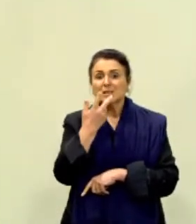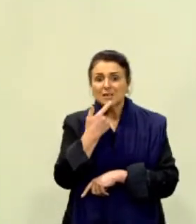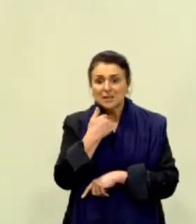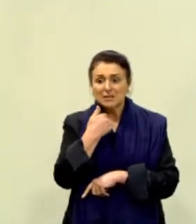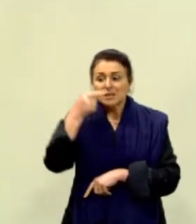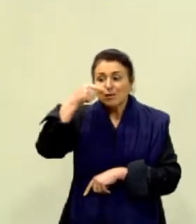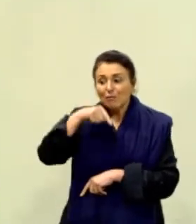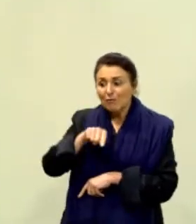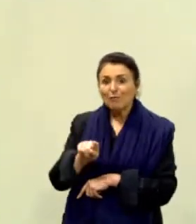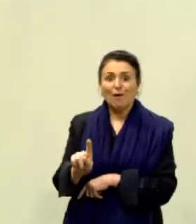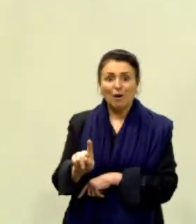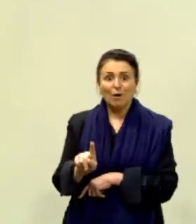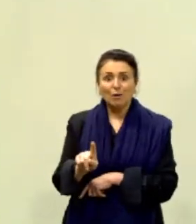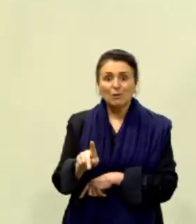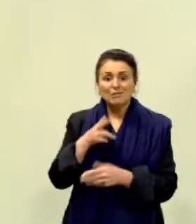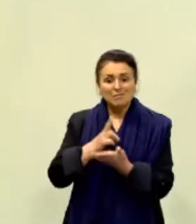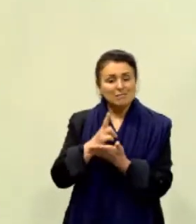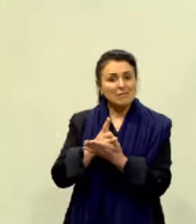frequenta o cinema.